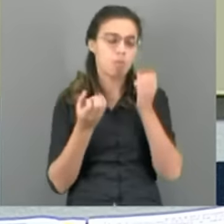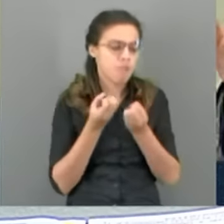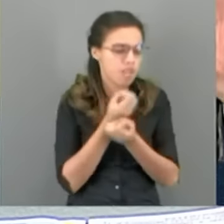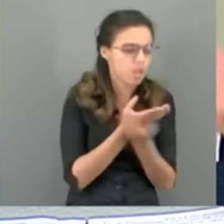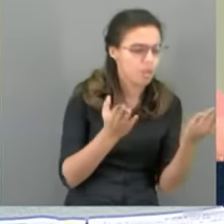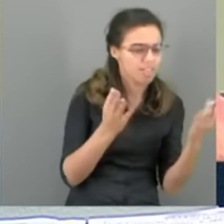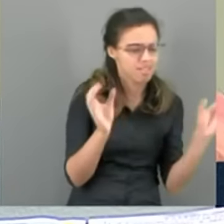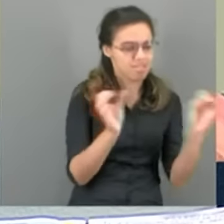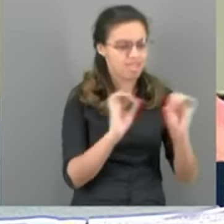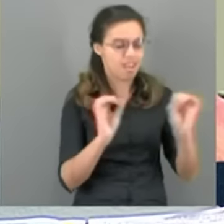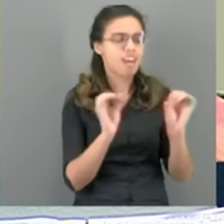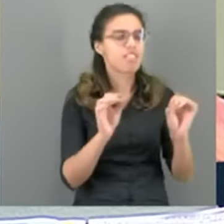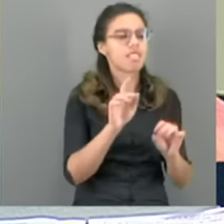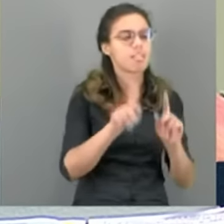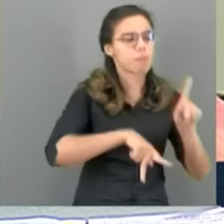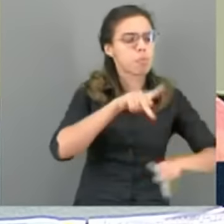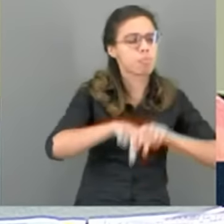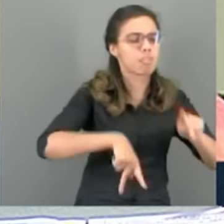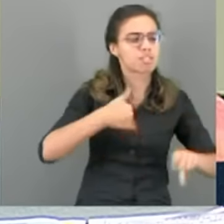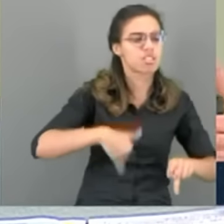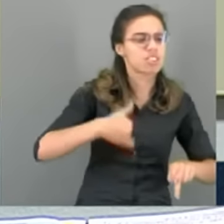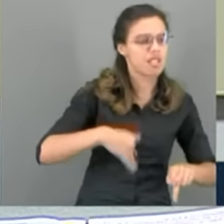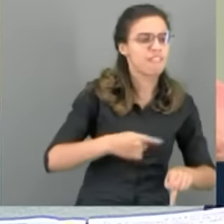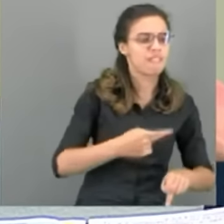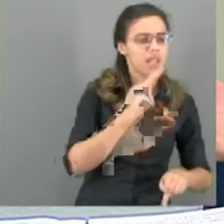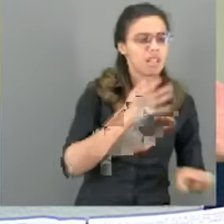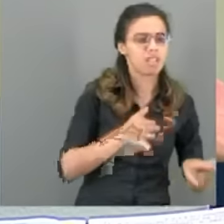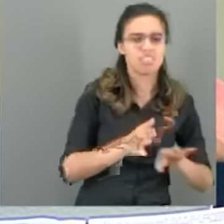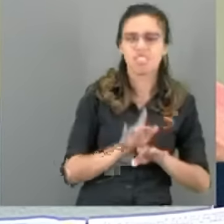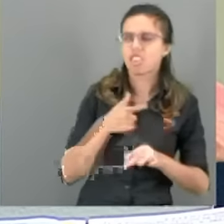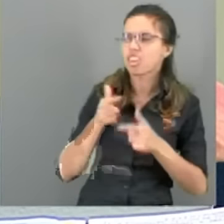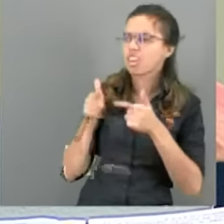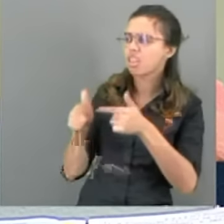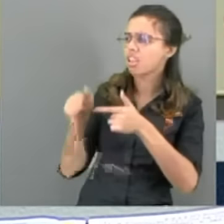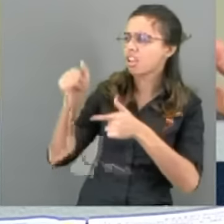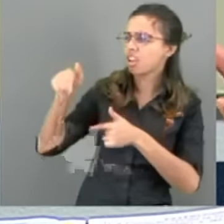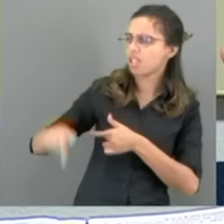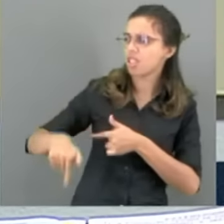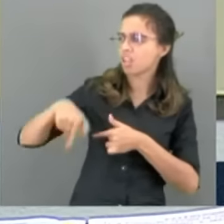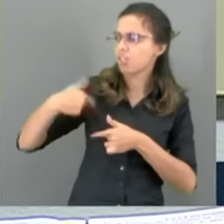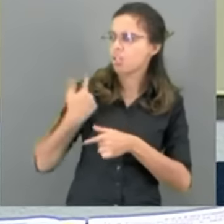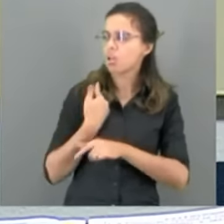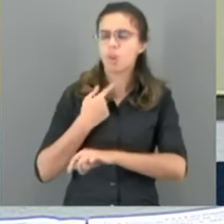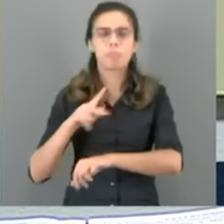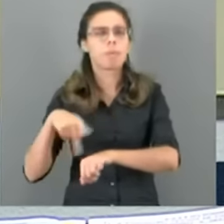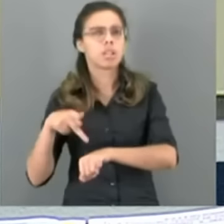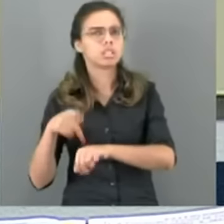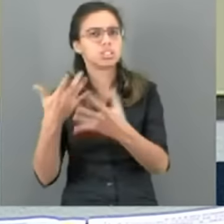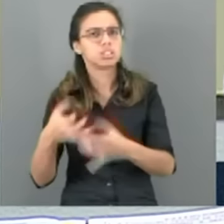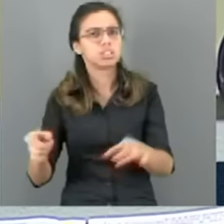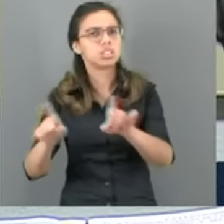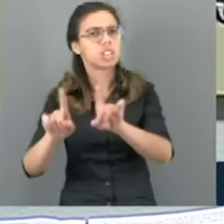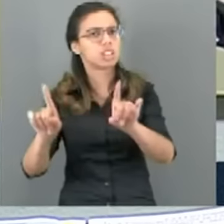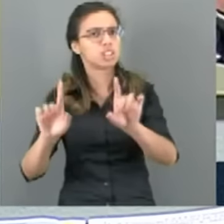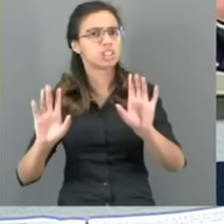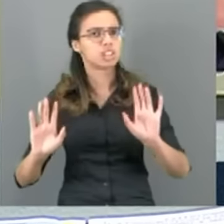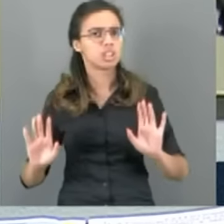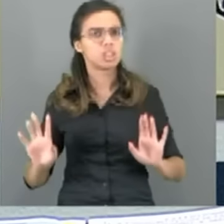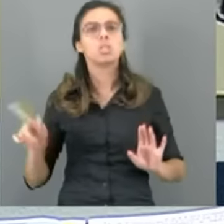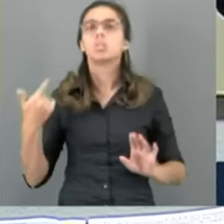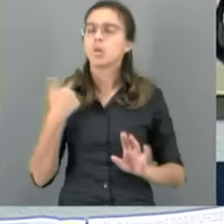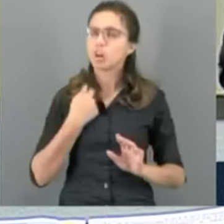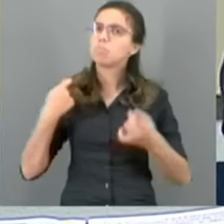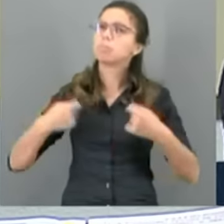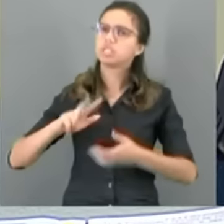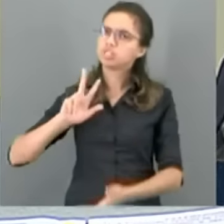chega e vai falar do presidente do nosso país. Isso não dá para aceitar. Então, é uma coisa que nós temos que nos posicionar.